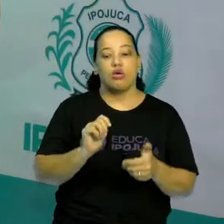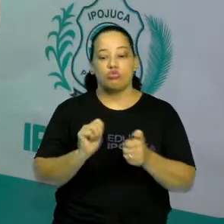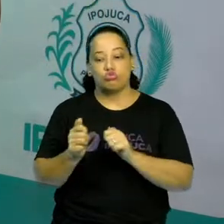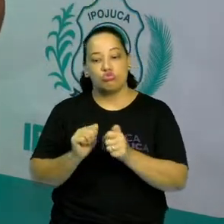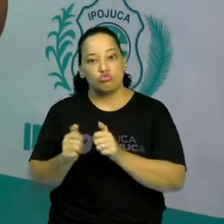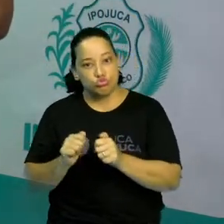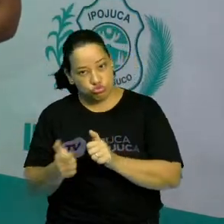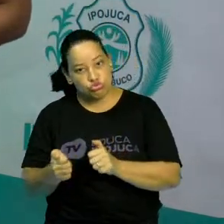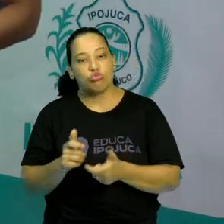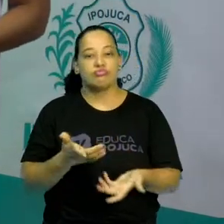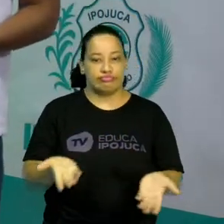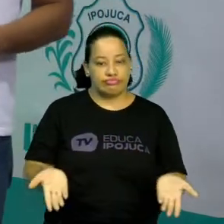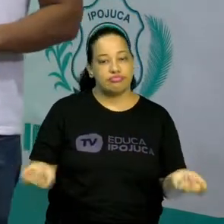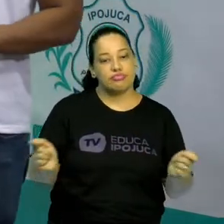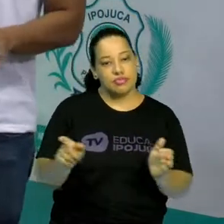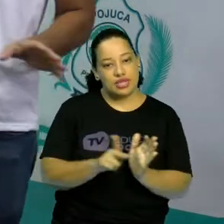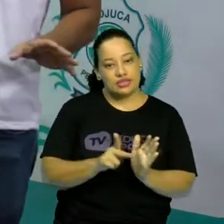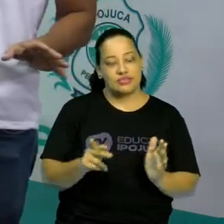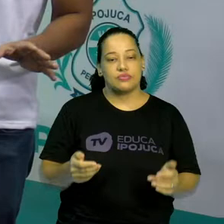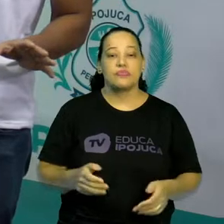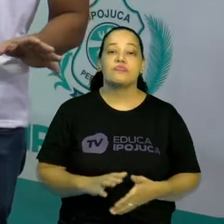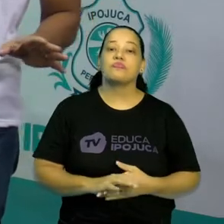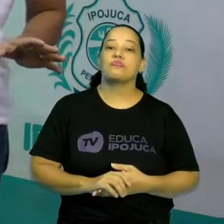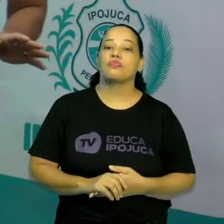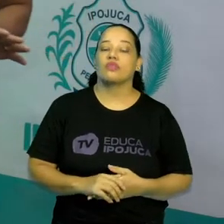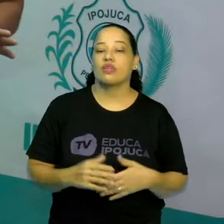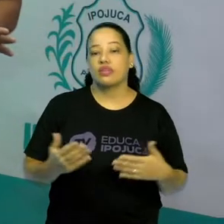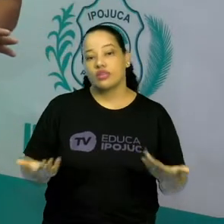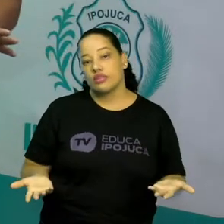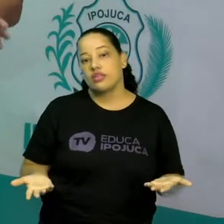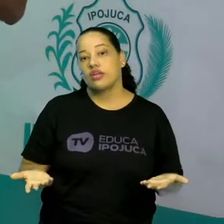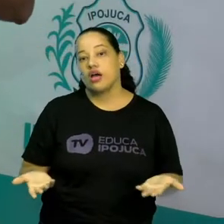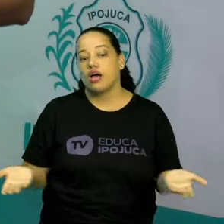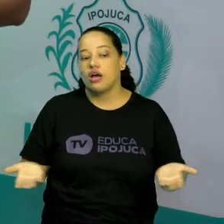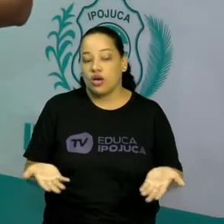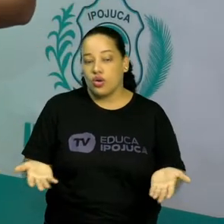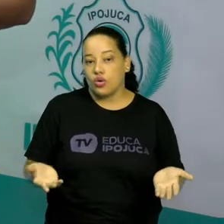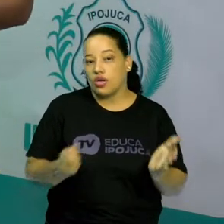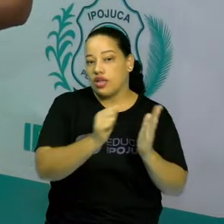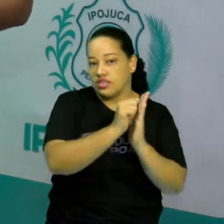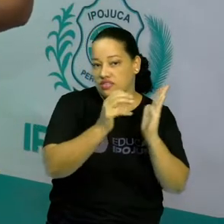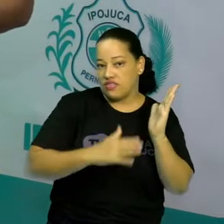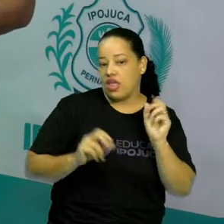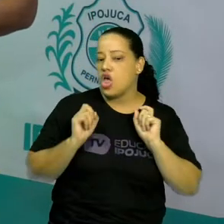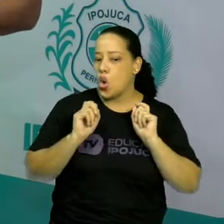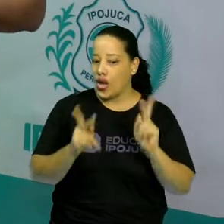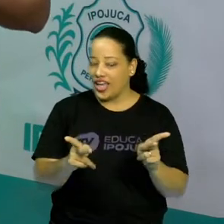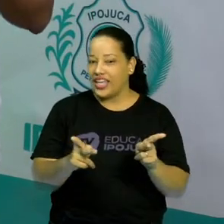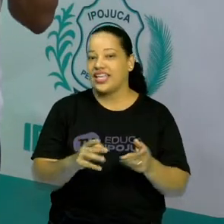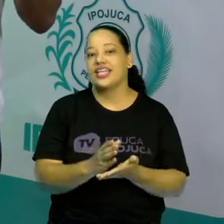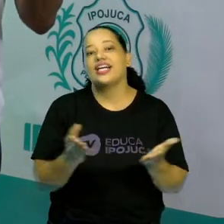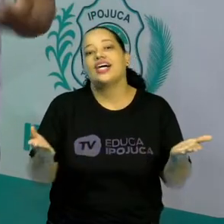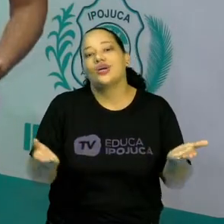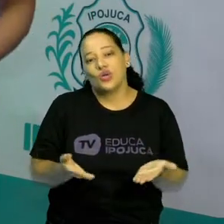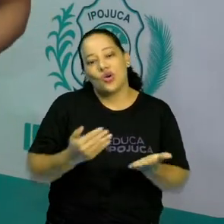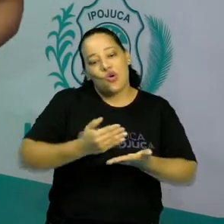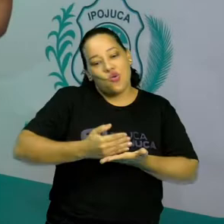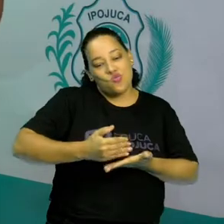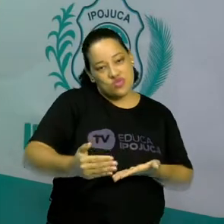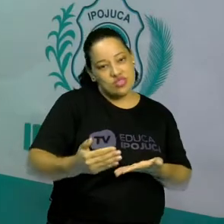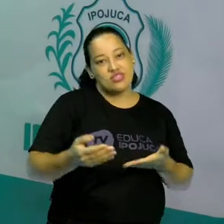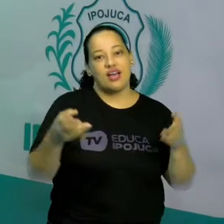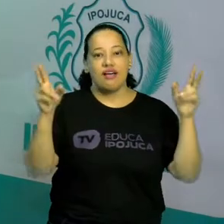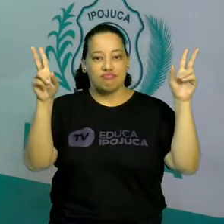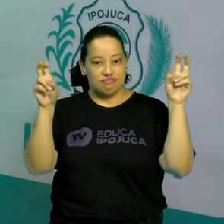sendo um jogo eletrônico. Bom, já temos corrigido a atividade da semana passada, vamos iniciar o